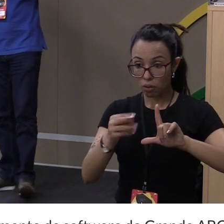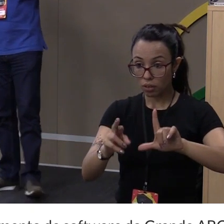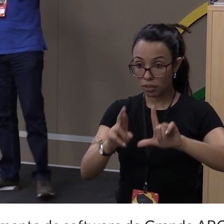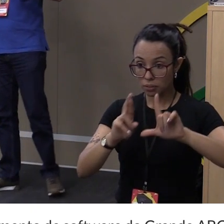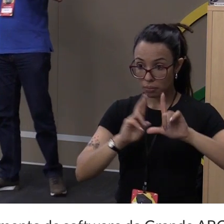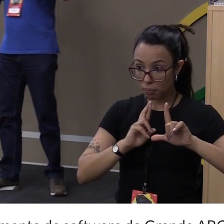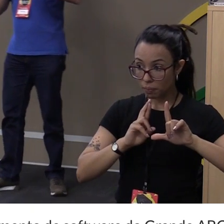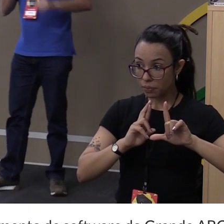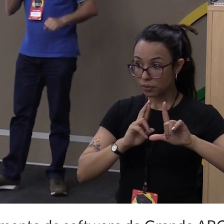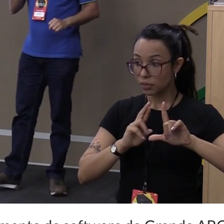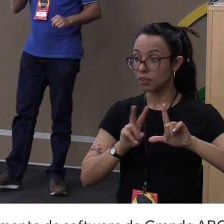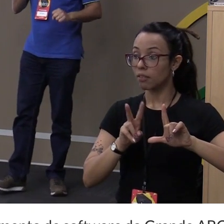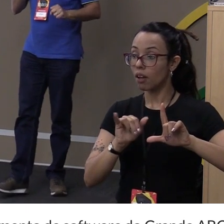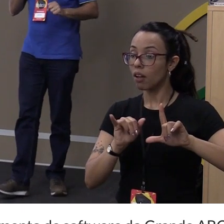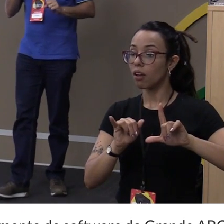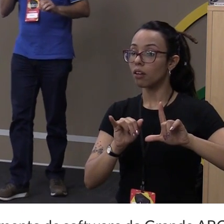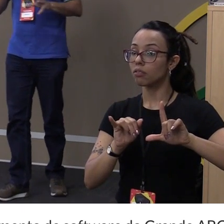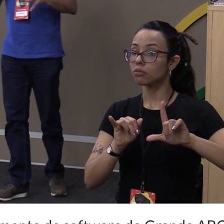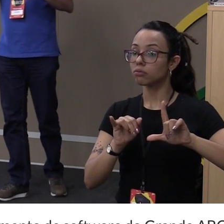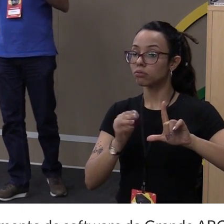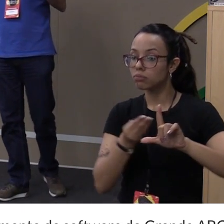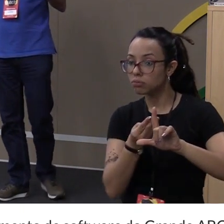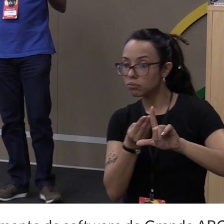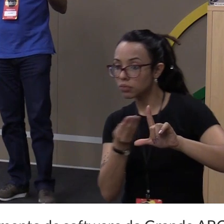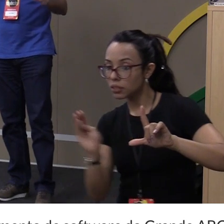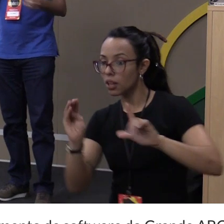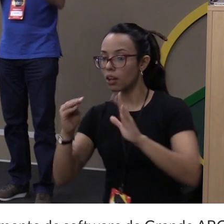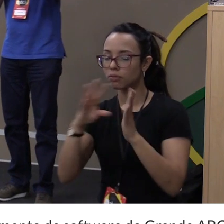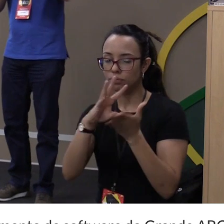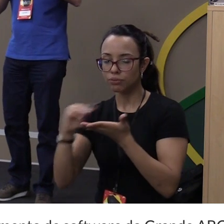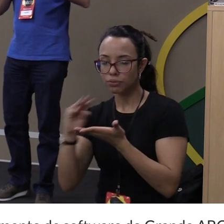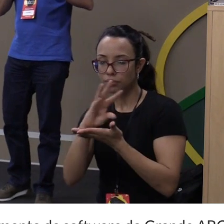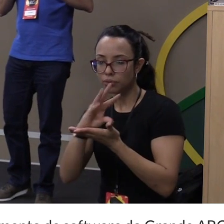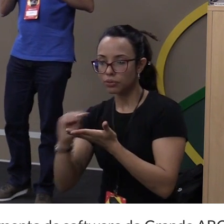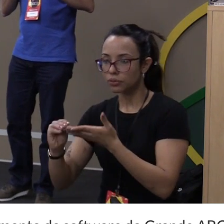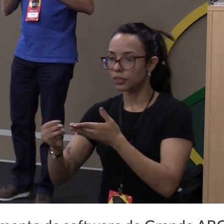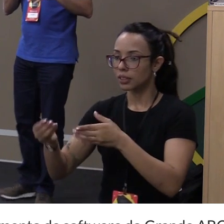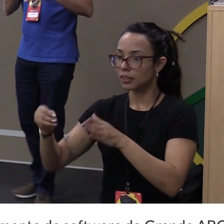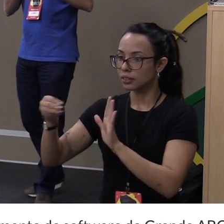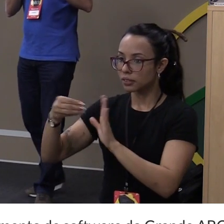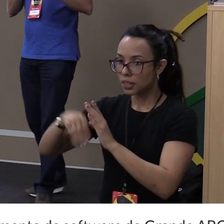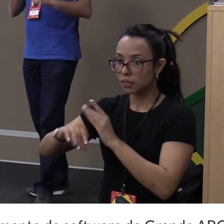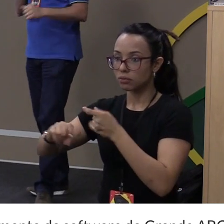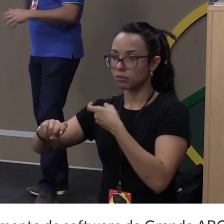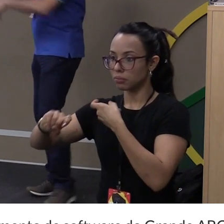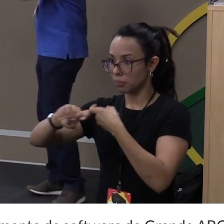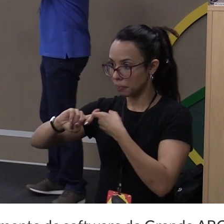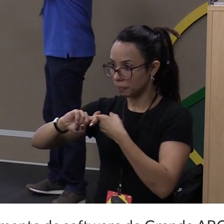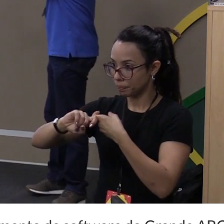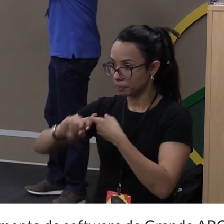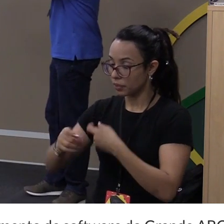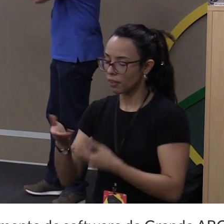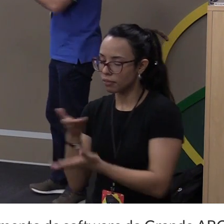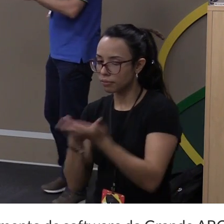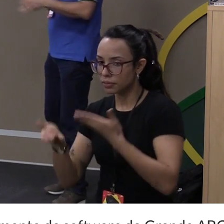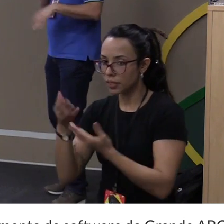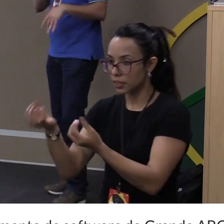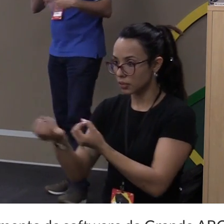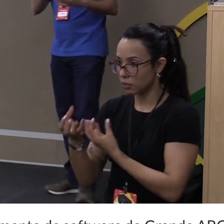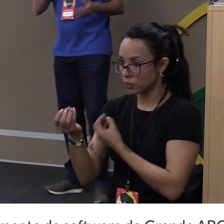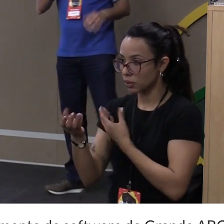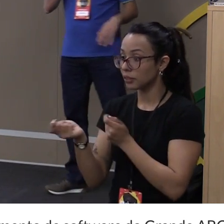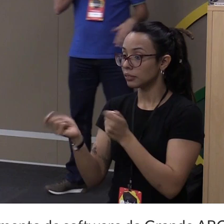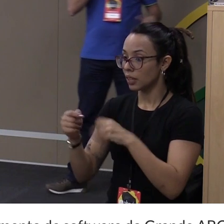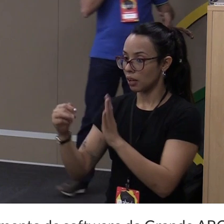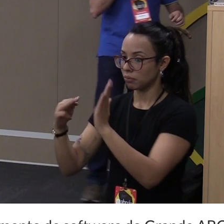o método parse, que é o método que vai fazer o tratamento das informações. Você pode colocar o método que você